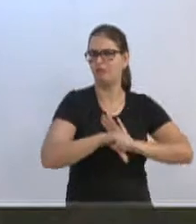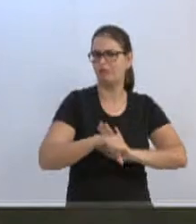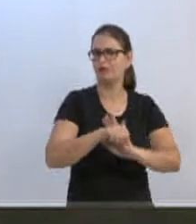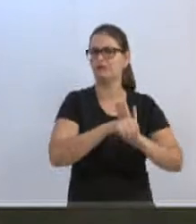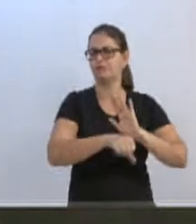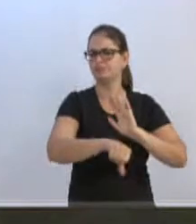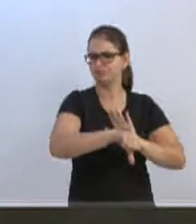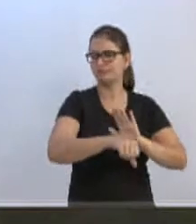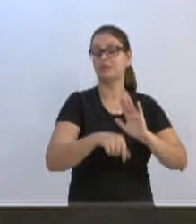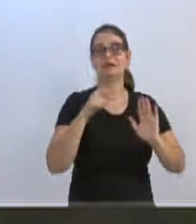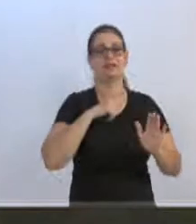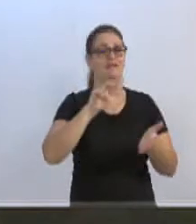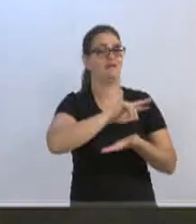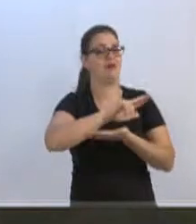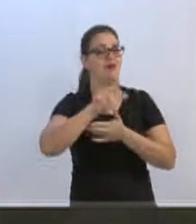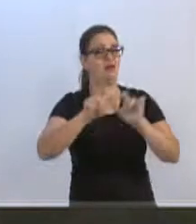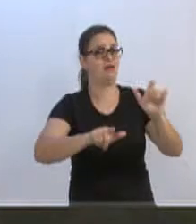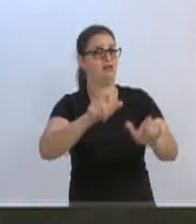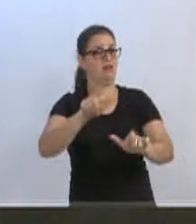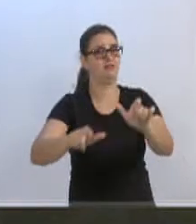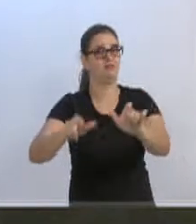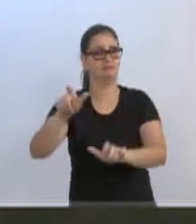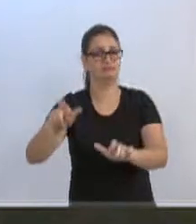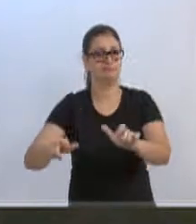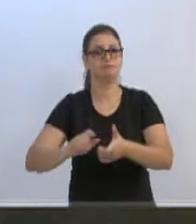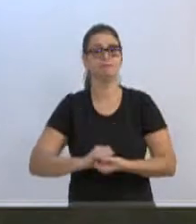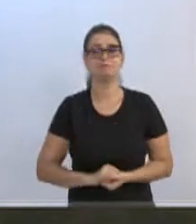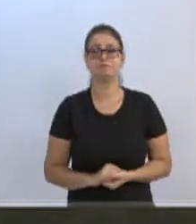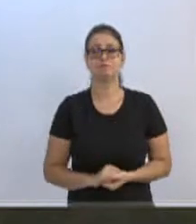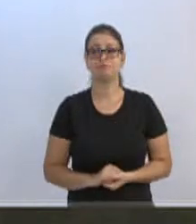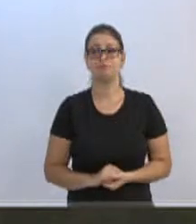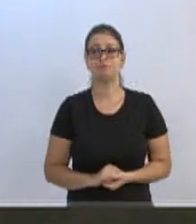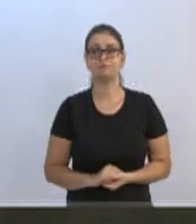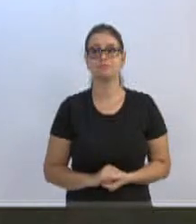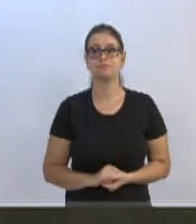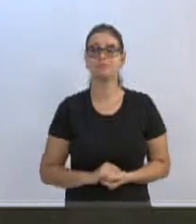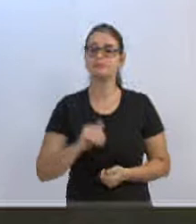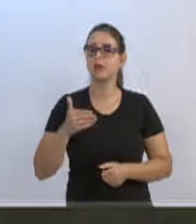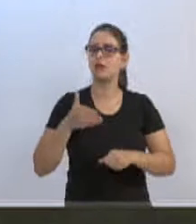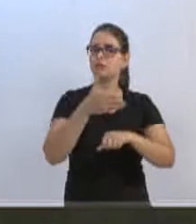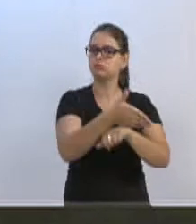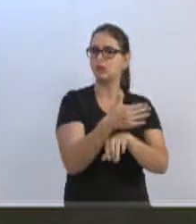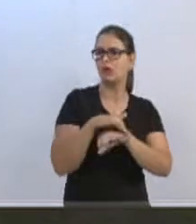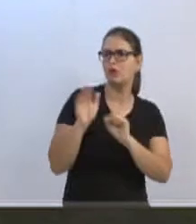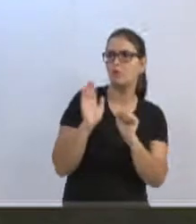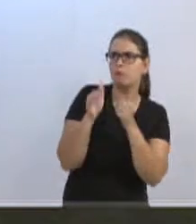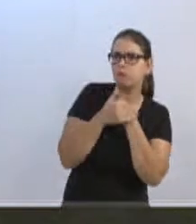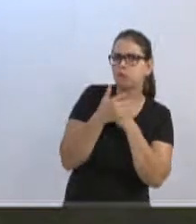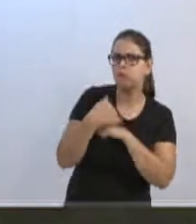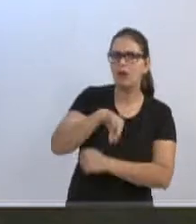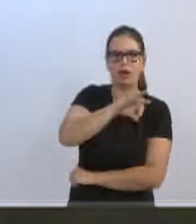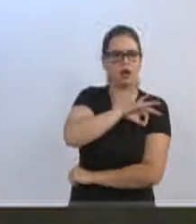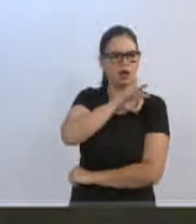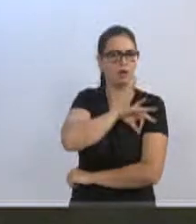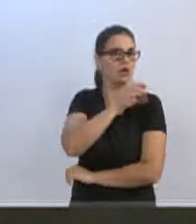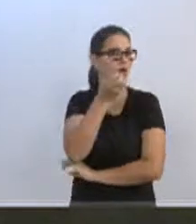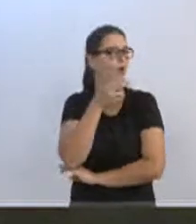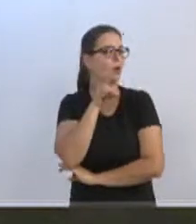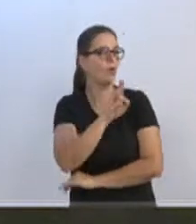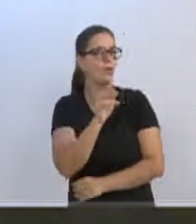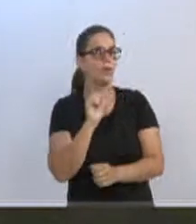diversas pessoas, que por sua vez, vão ali até, de repente, se esconder da polícia, ou guardar